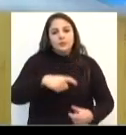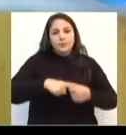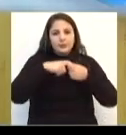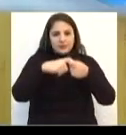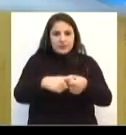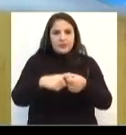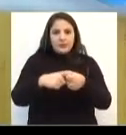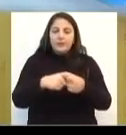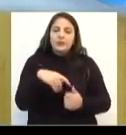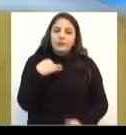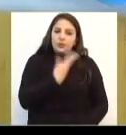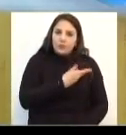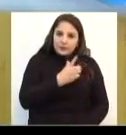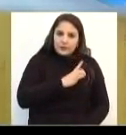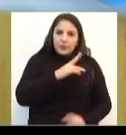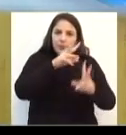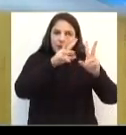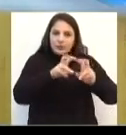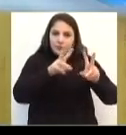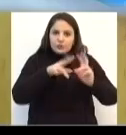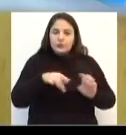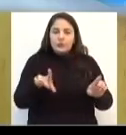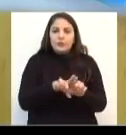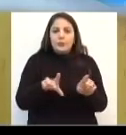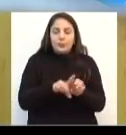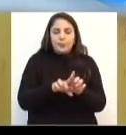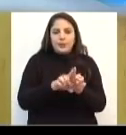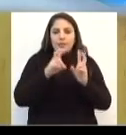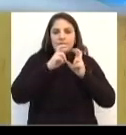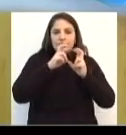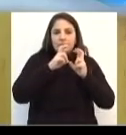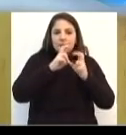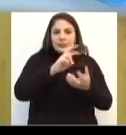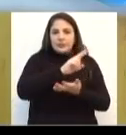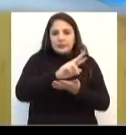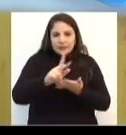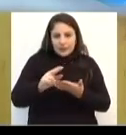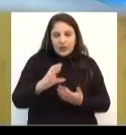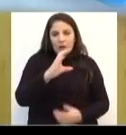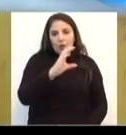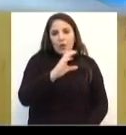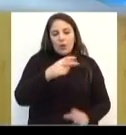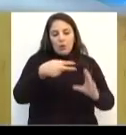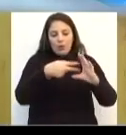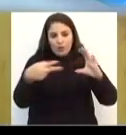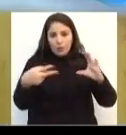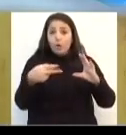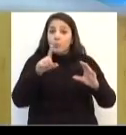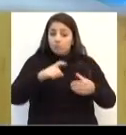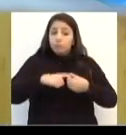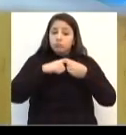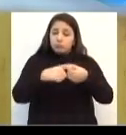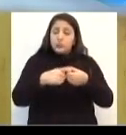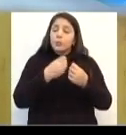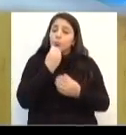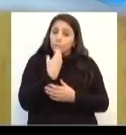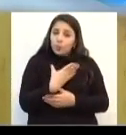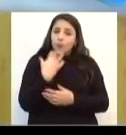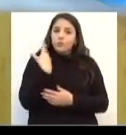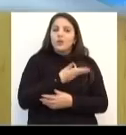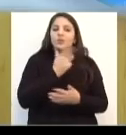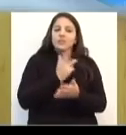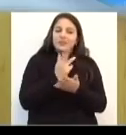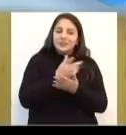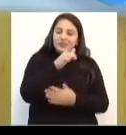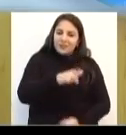parcerias. Então, a gente tem aí essa questão até mesmo dos transportes coletivos, da Coleurbe. É um excelente parceiro que a gente vai repetir e